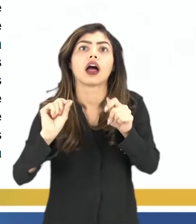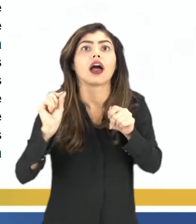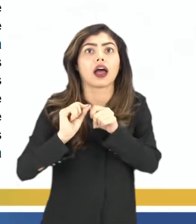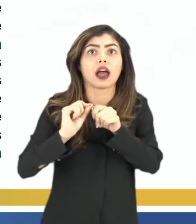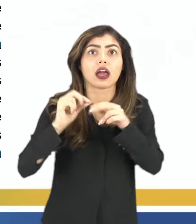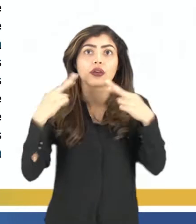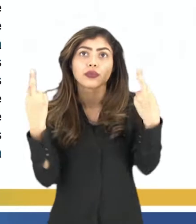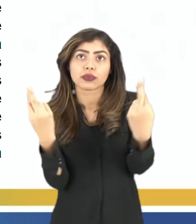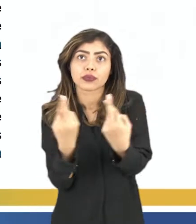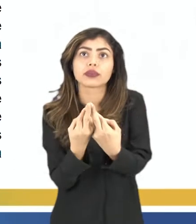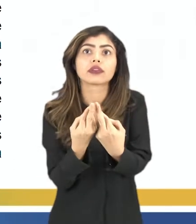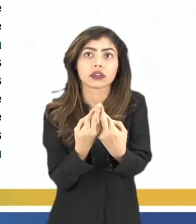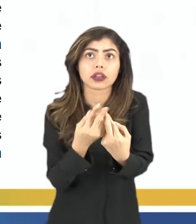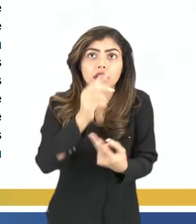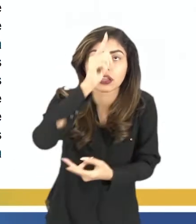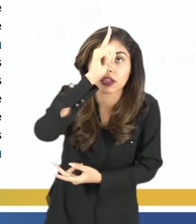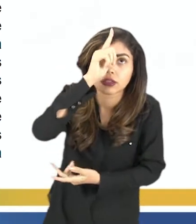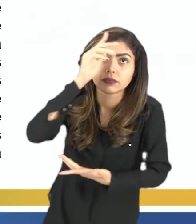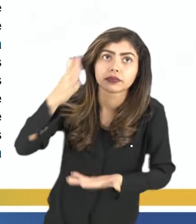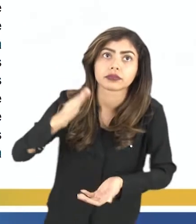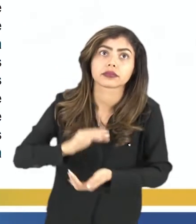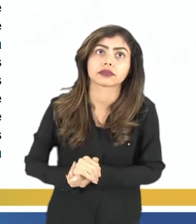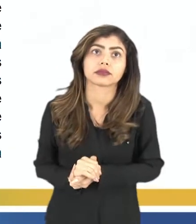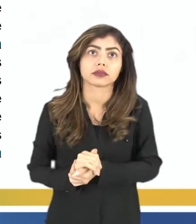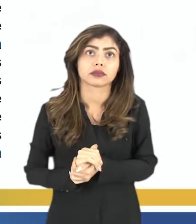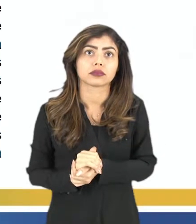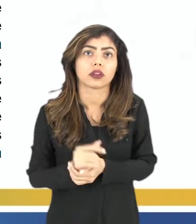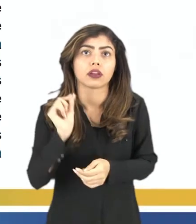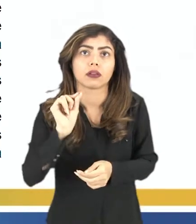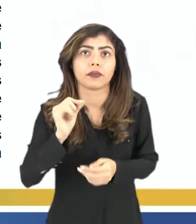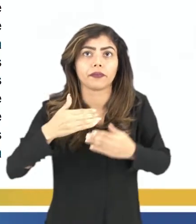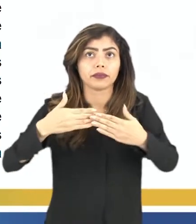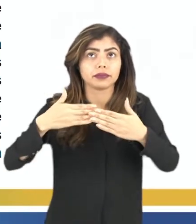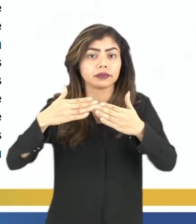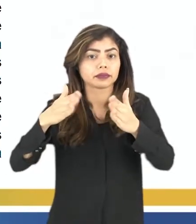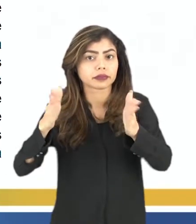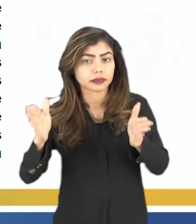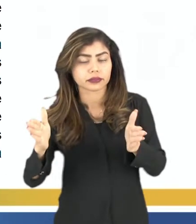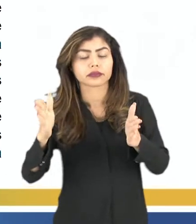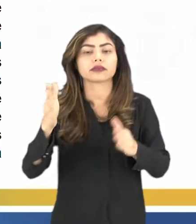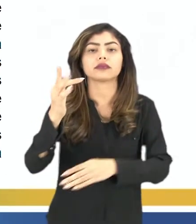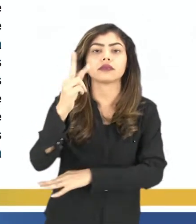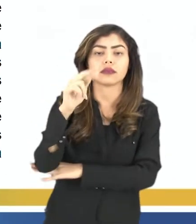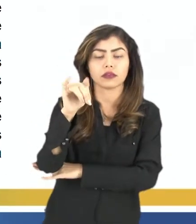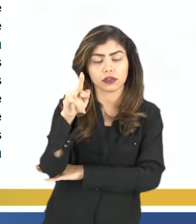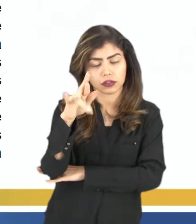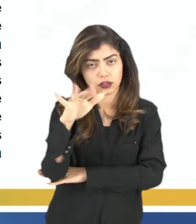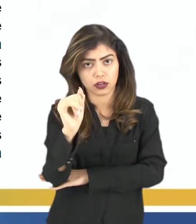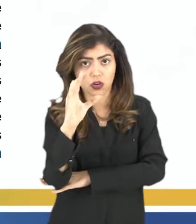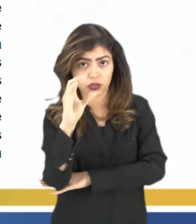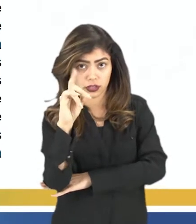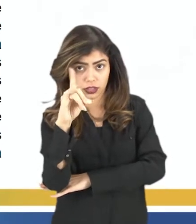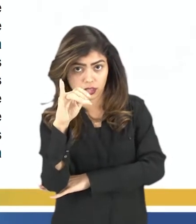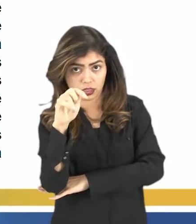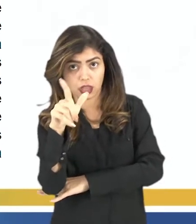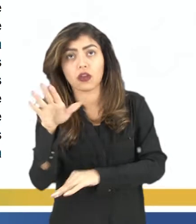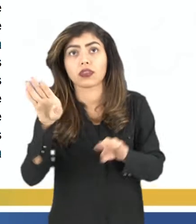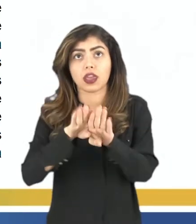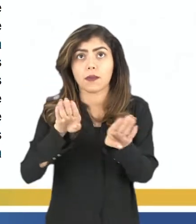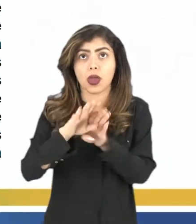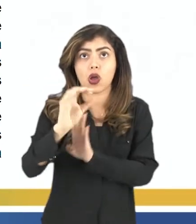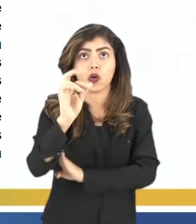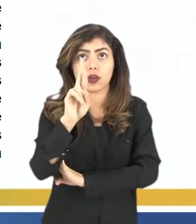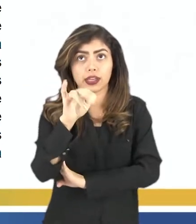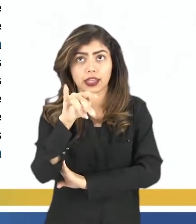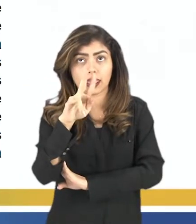reunificação das Alemanhas, né? Acontece, então, a abertura das fronteiras entre a Alemanha ocidental e a oriental. Então, essa